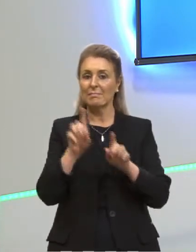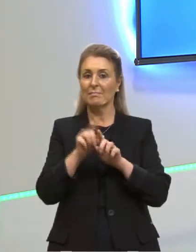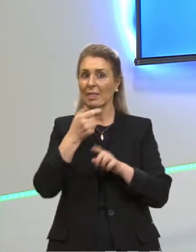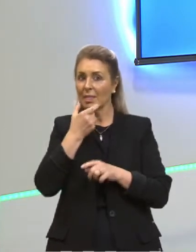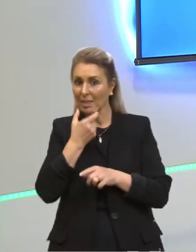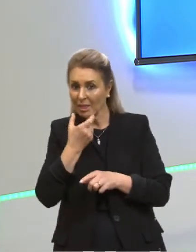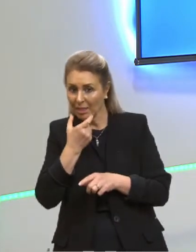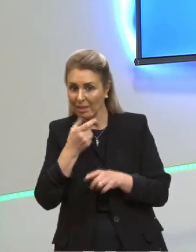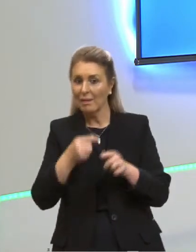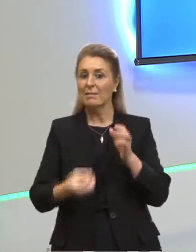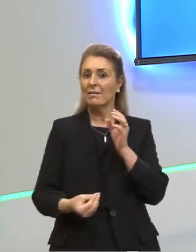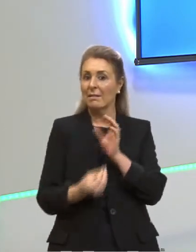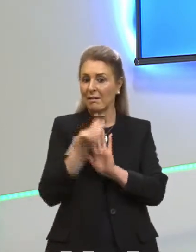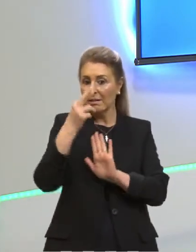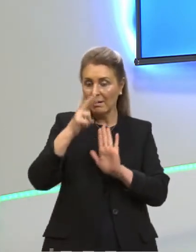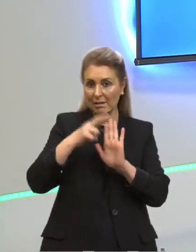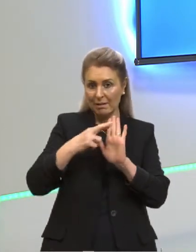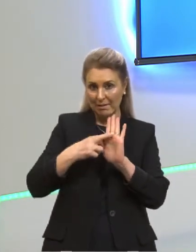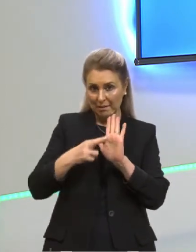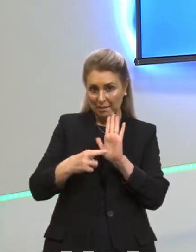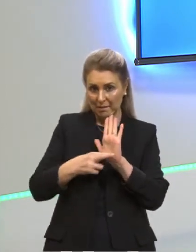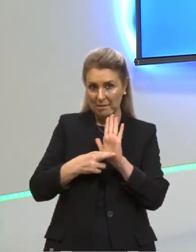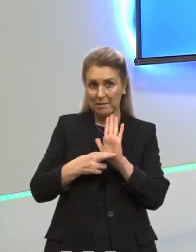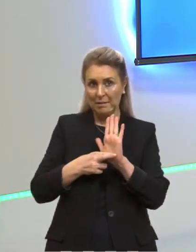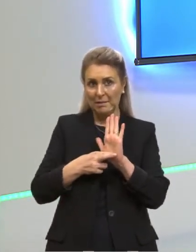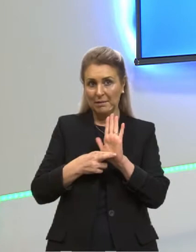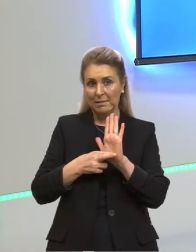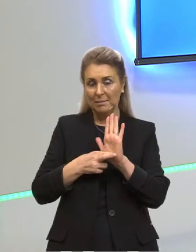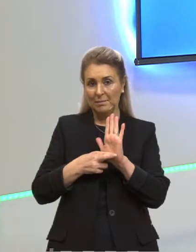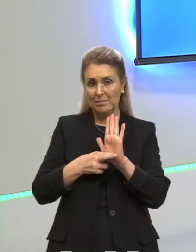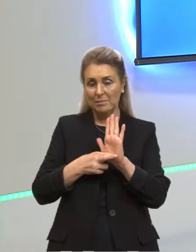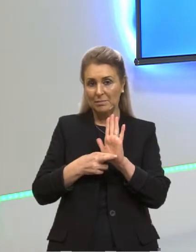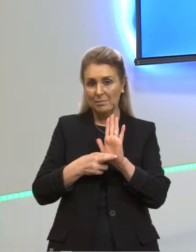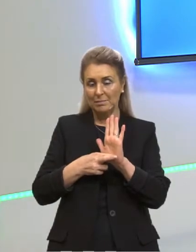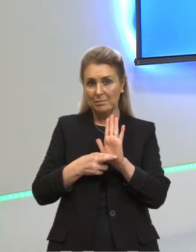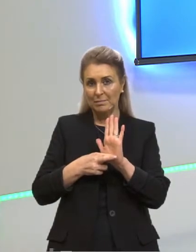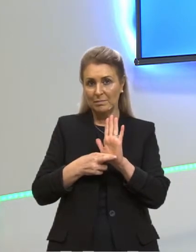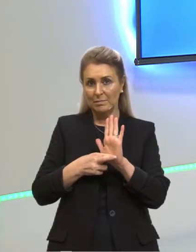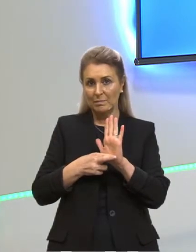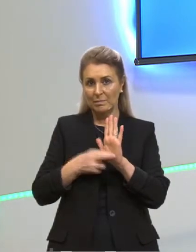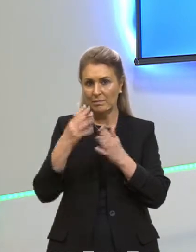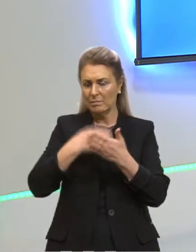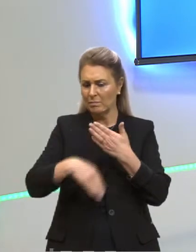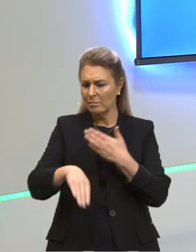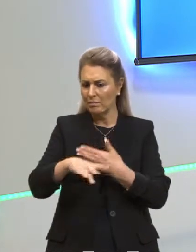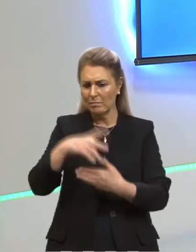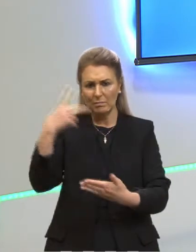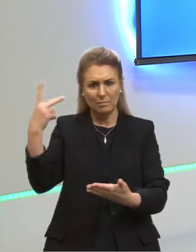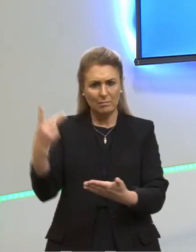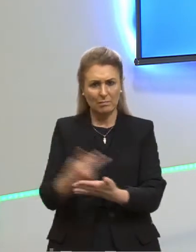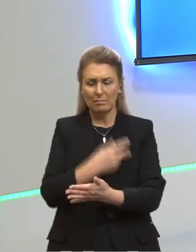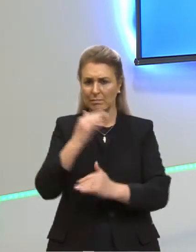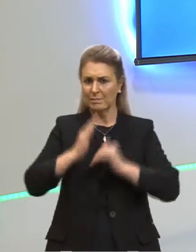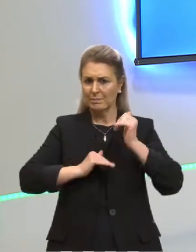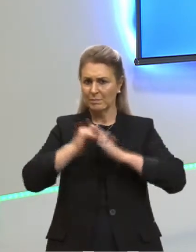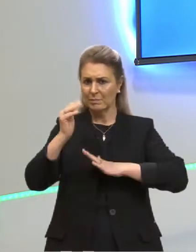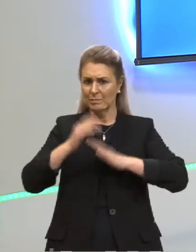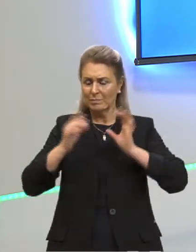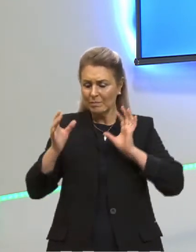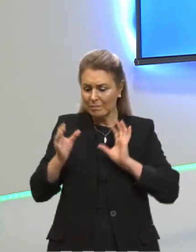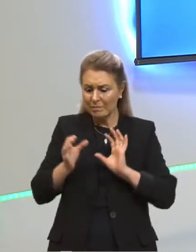Criaram postulados para que tudo o que estava acontecendo, a prática, se